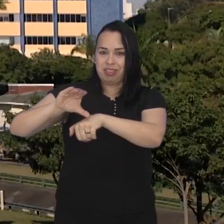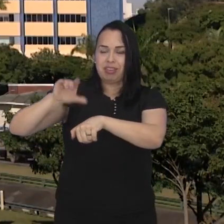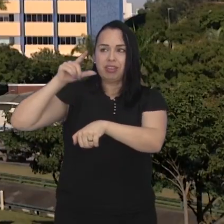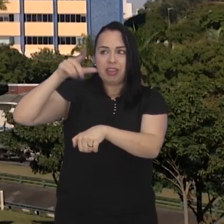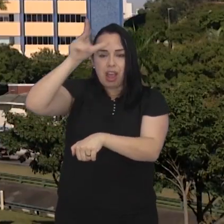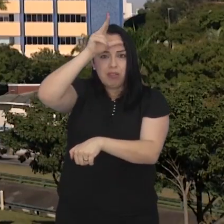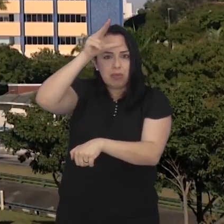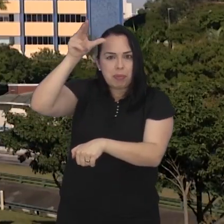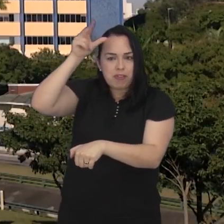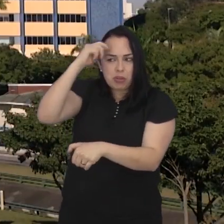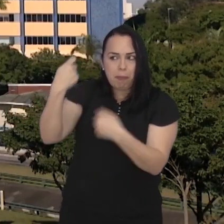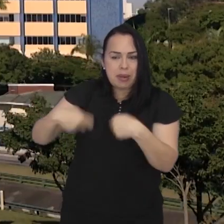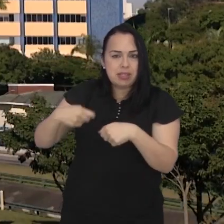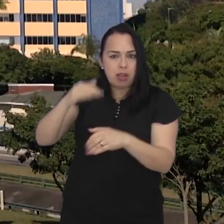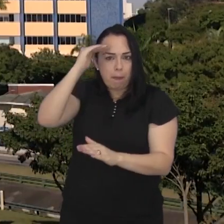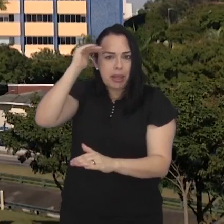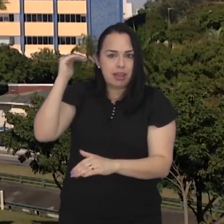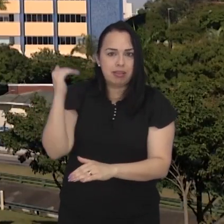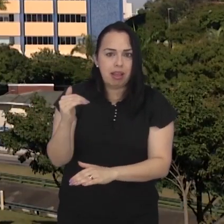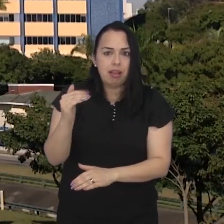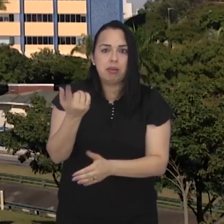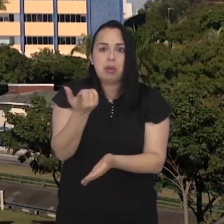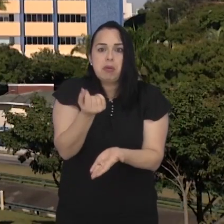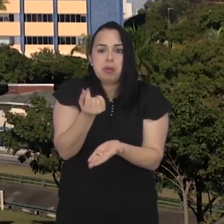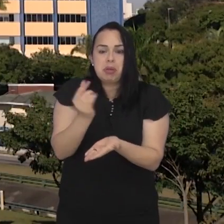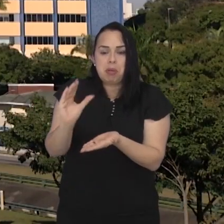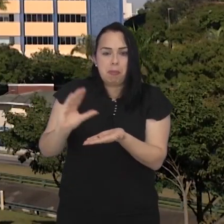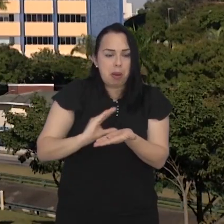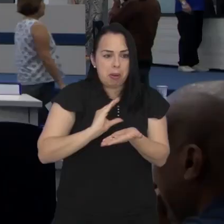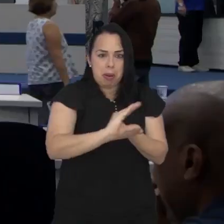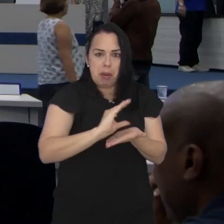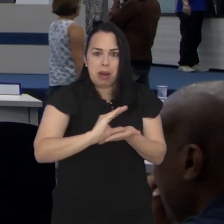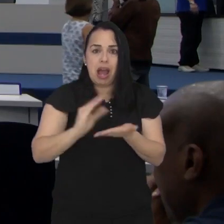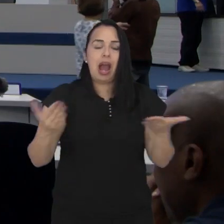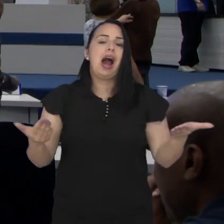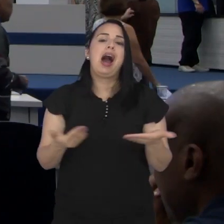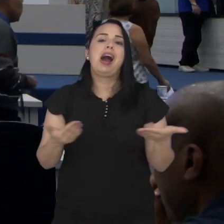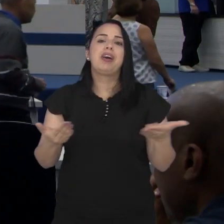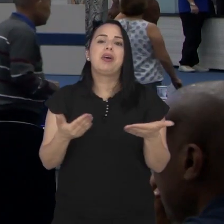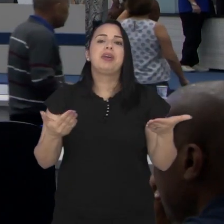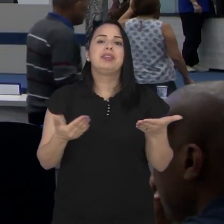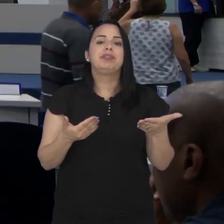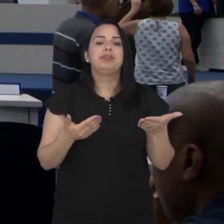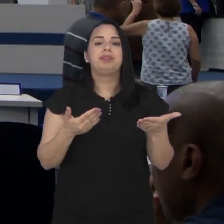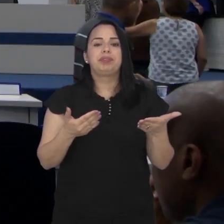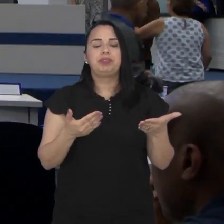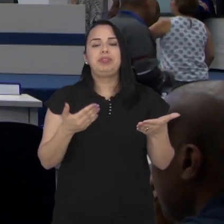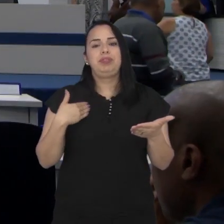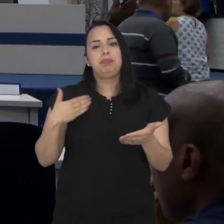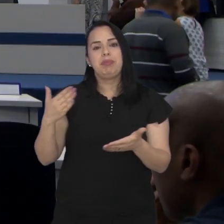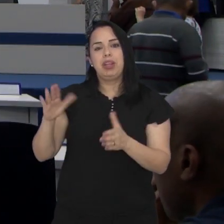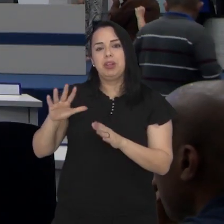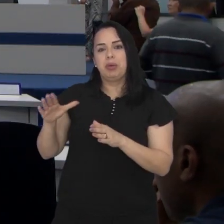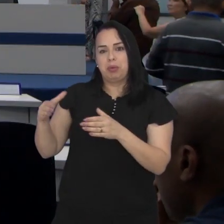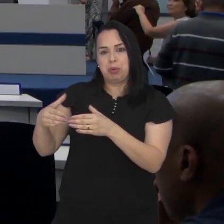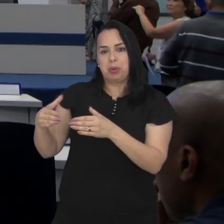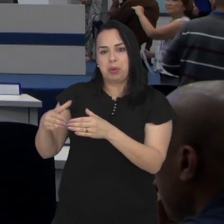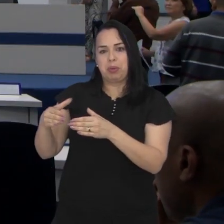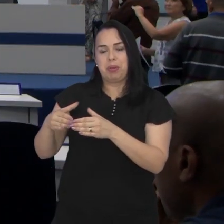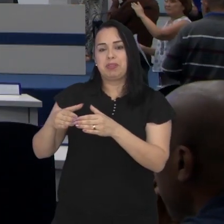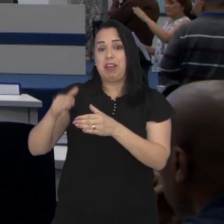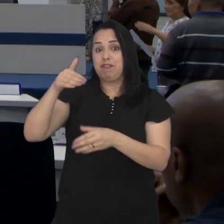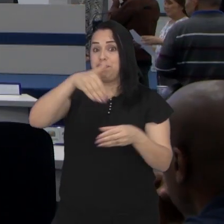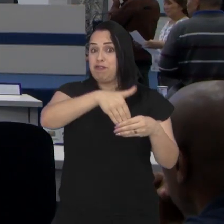utilizam, arrecadam e administram o dinheiro público. Agora, o projeto segue para o plenário da